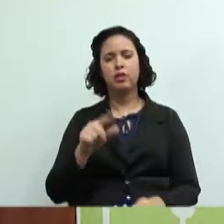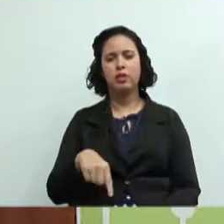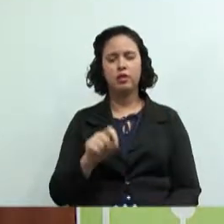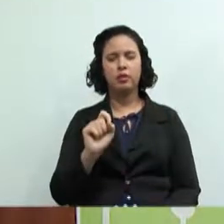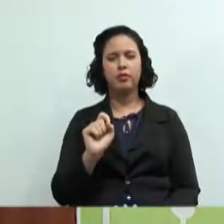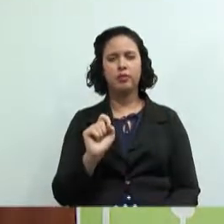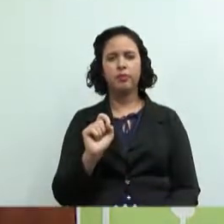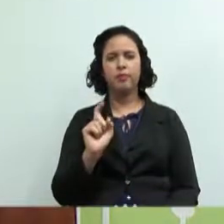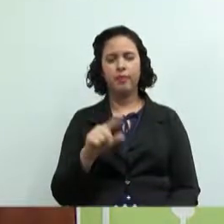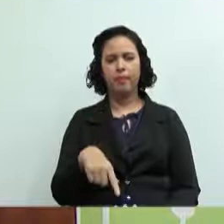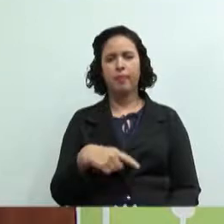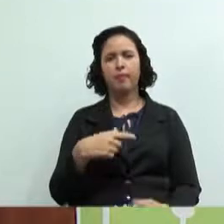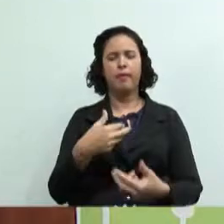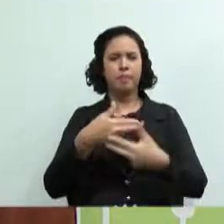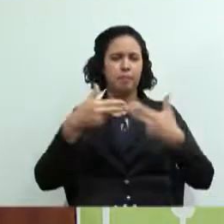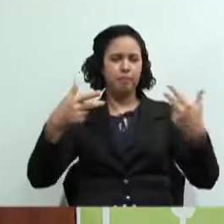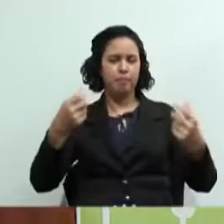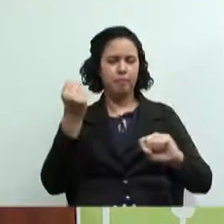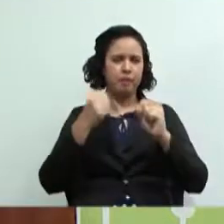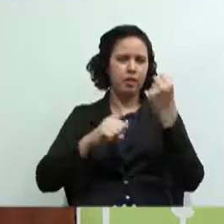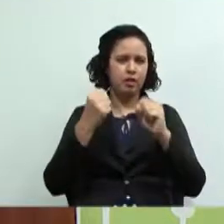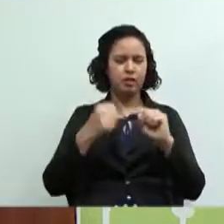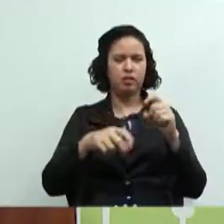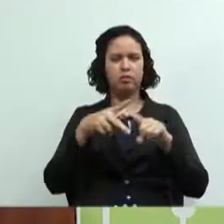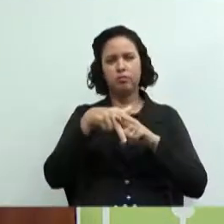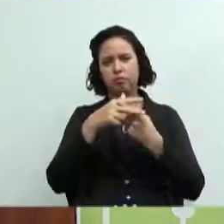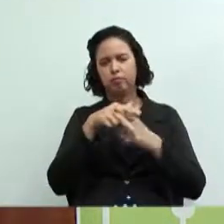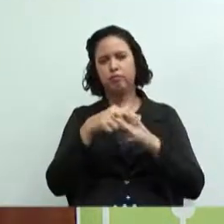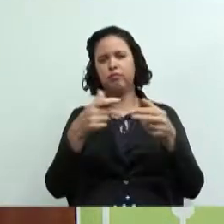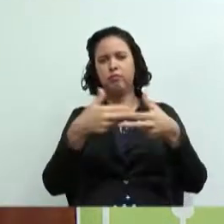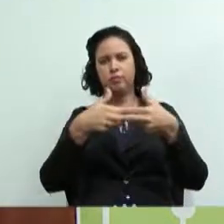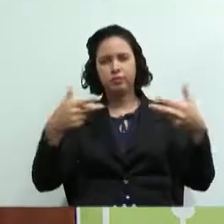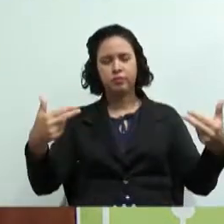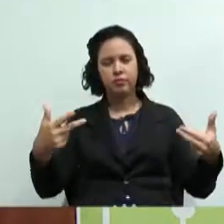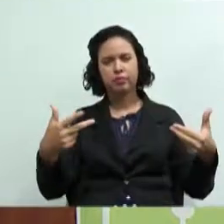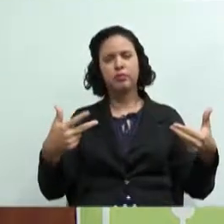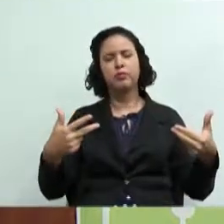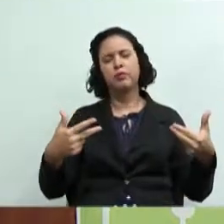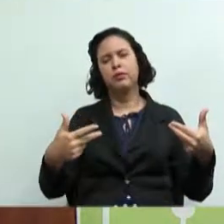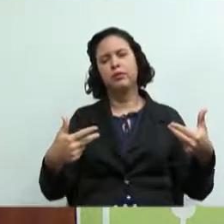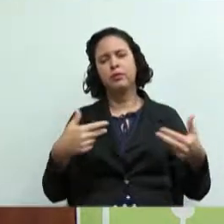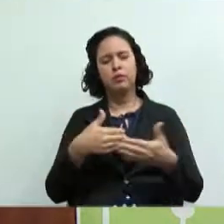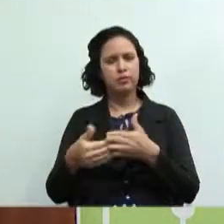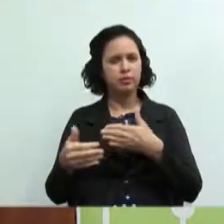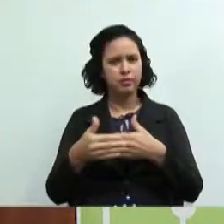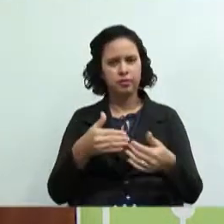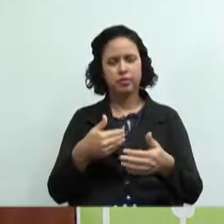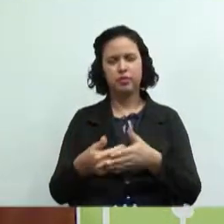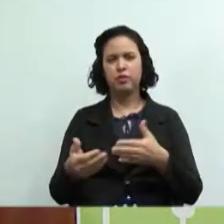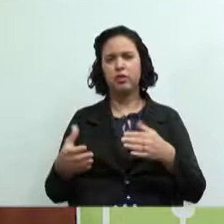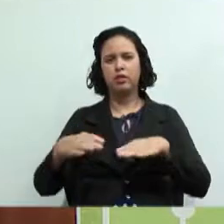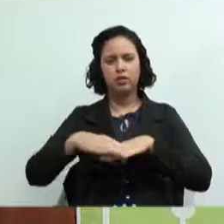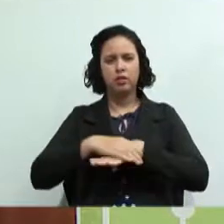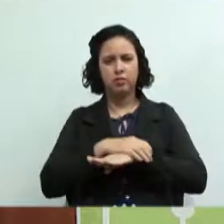justamente as máquinas que você vai produzir alguma coisa. Qualquer coisa que você produza, seja sapato, seja